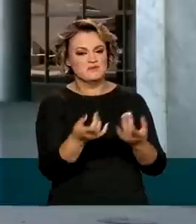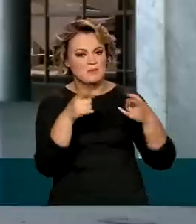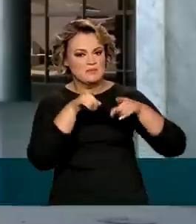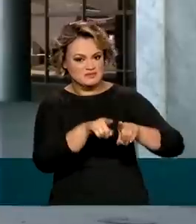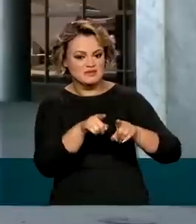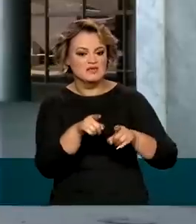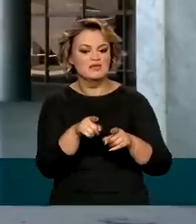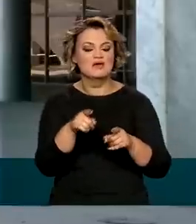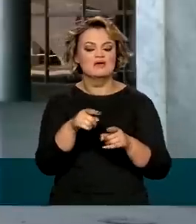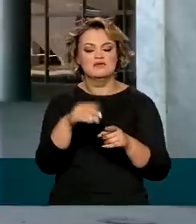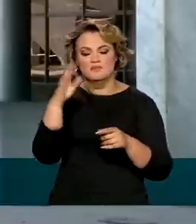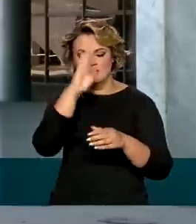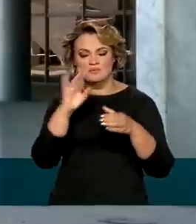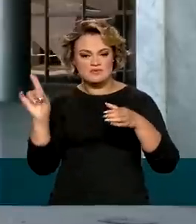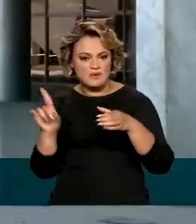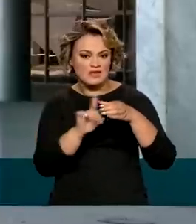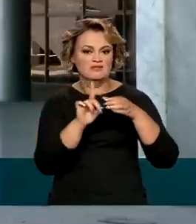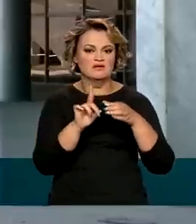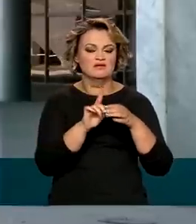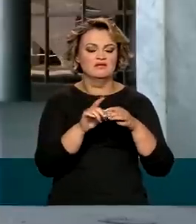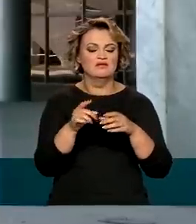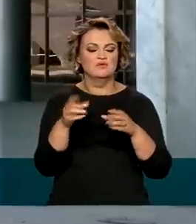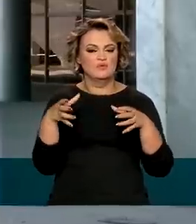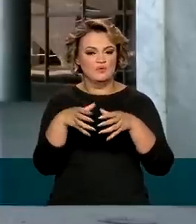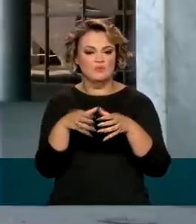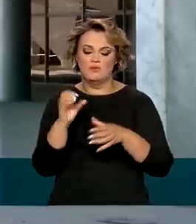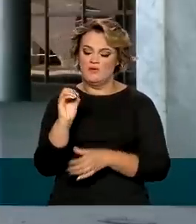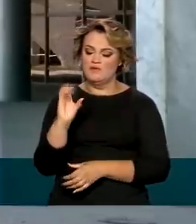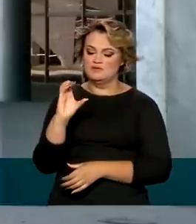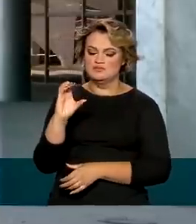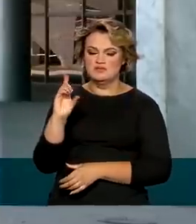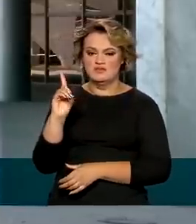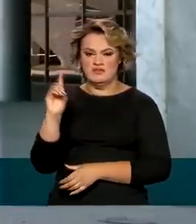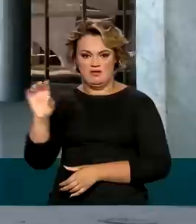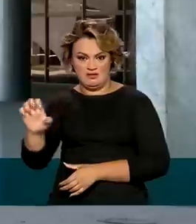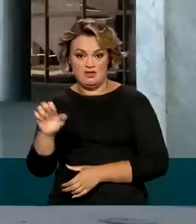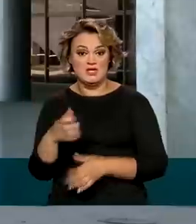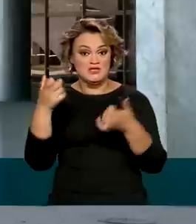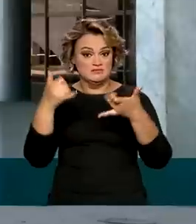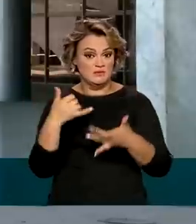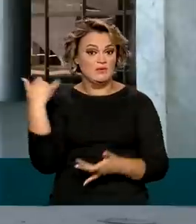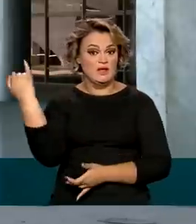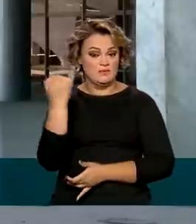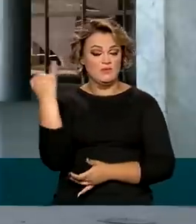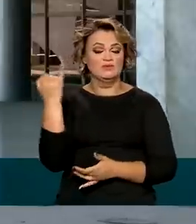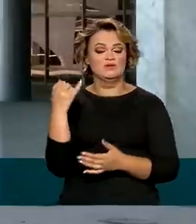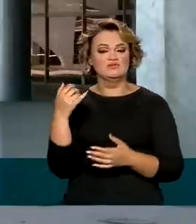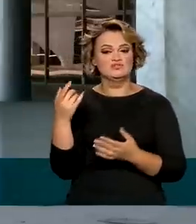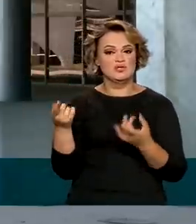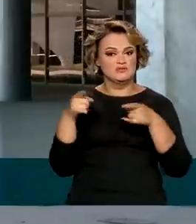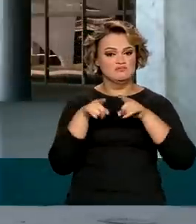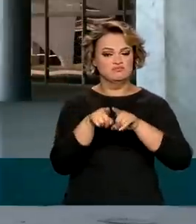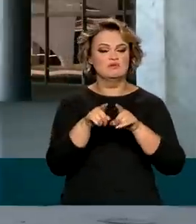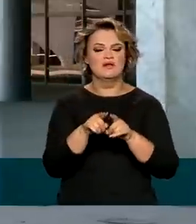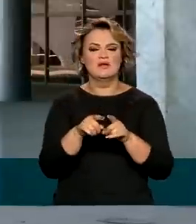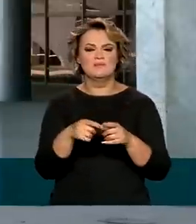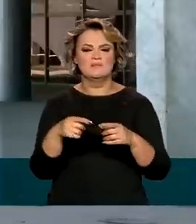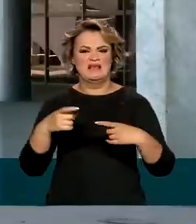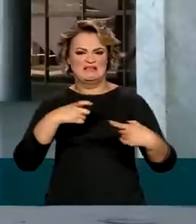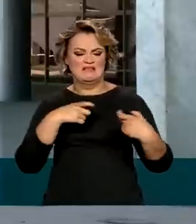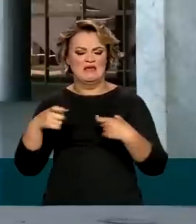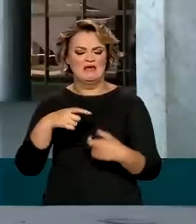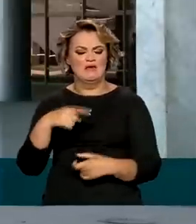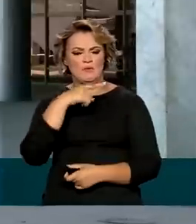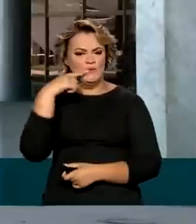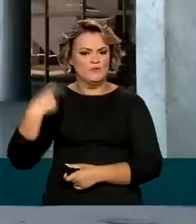e para a entrada do Brasil na Organização Econômica OCDE e ressaltou o esforço conjunto pelo fim da guerra entre